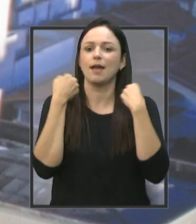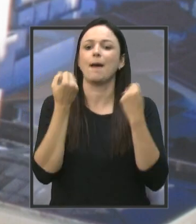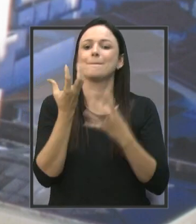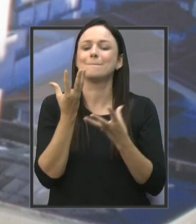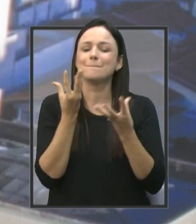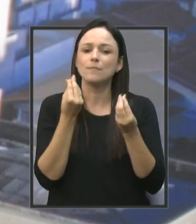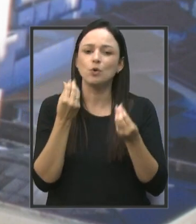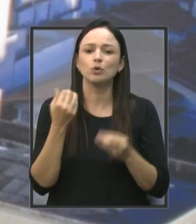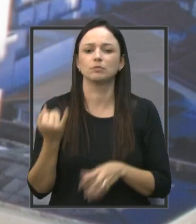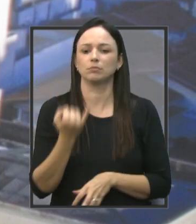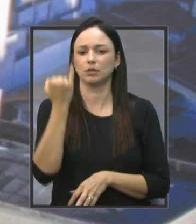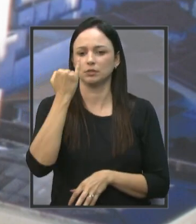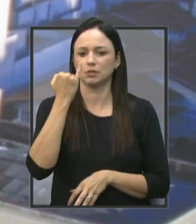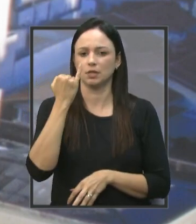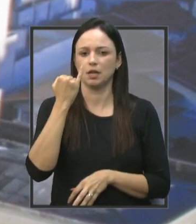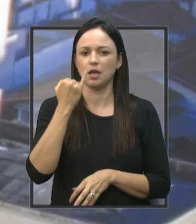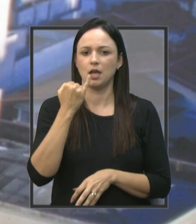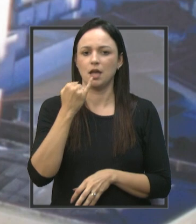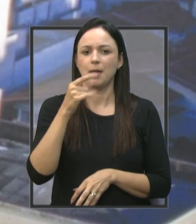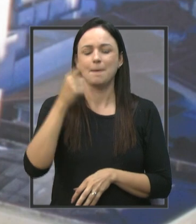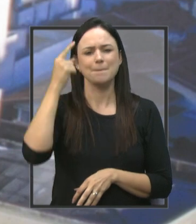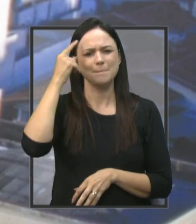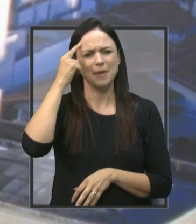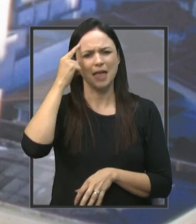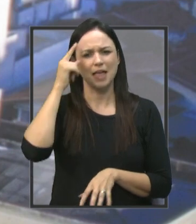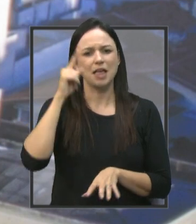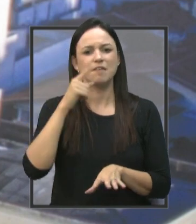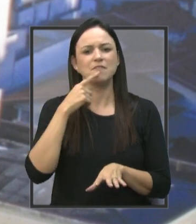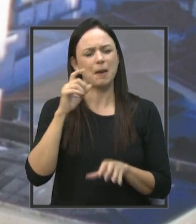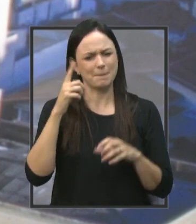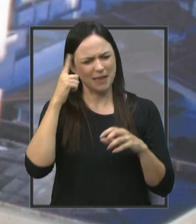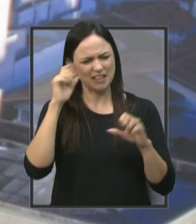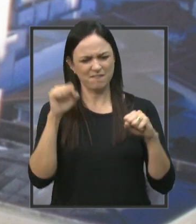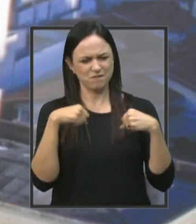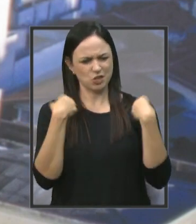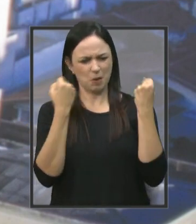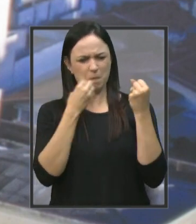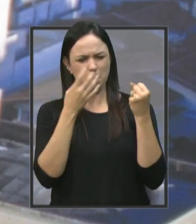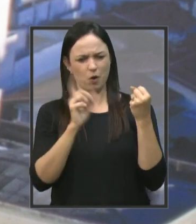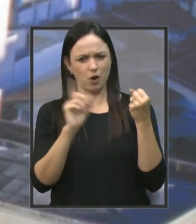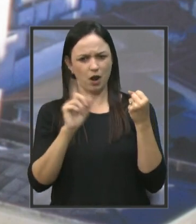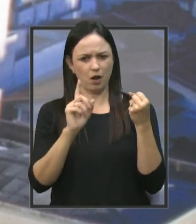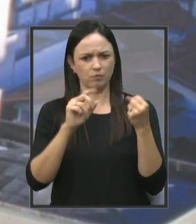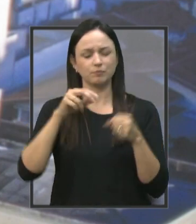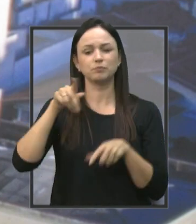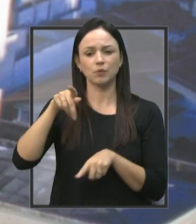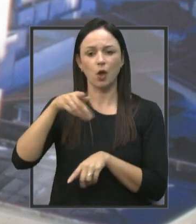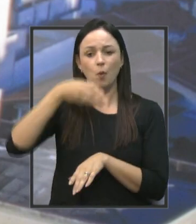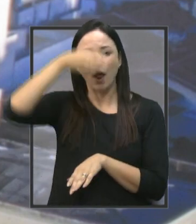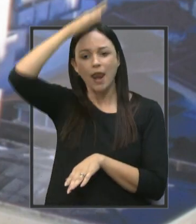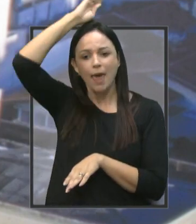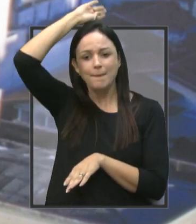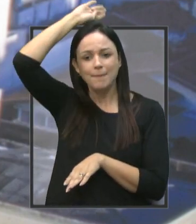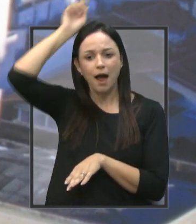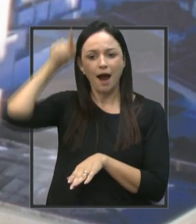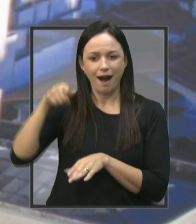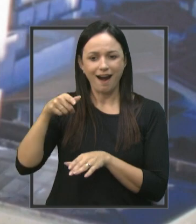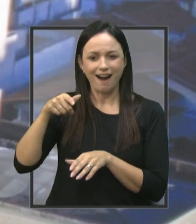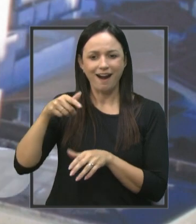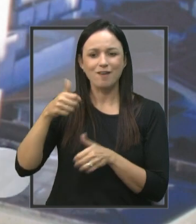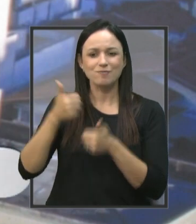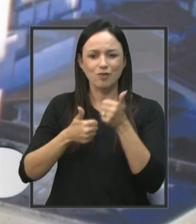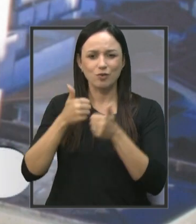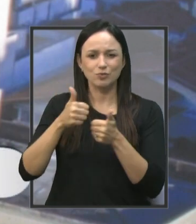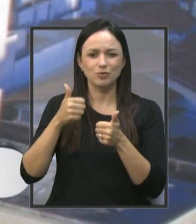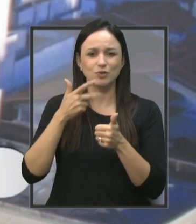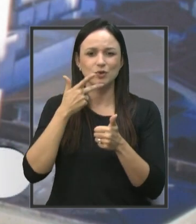Engana-se quem pensa que a fisioterapia não vale nada. O Neymar, por exemplo, ele foi recuperado através do quê? Da